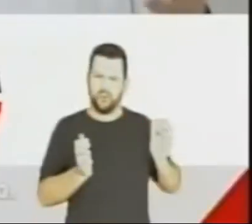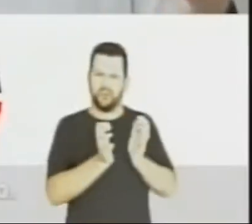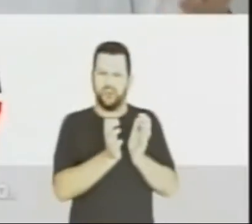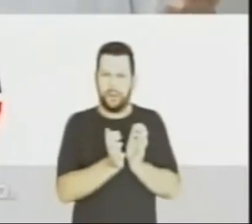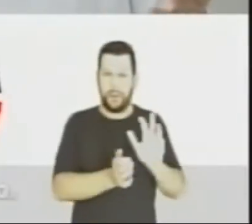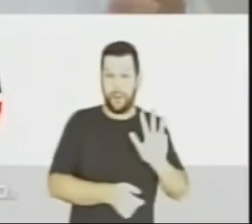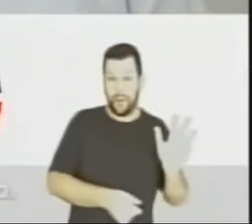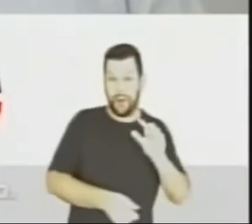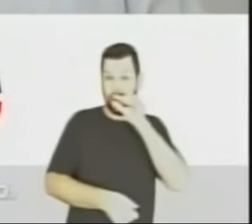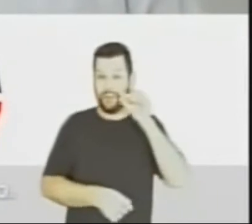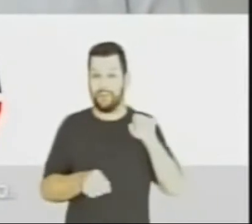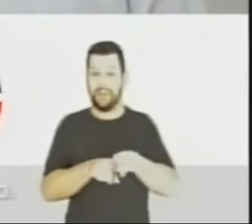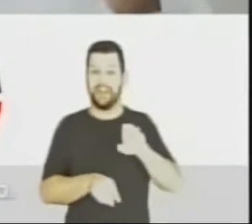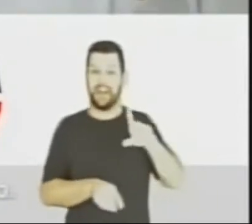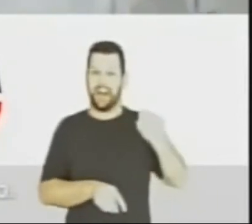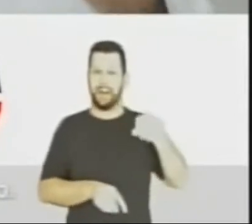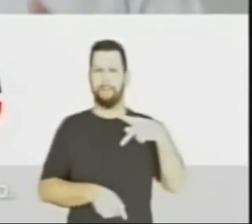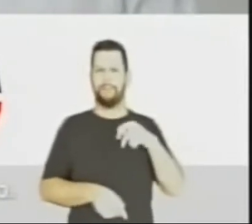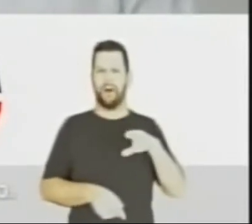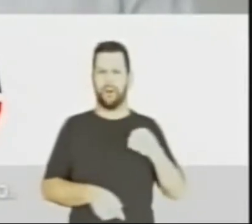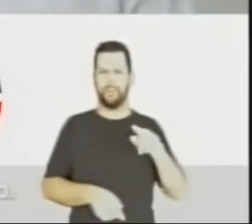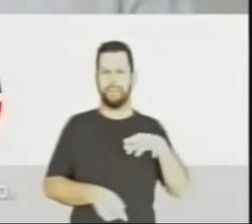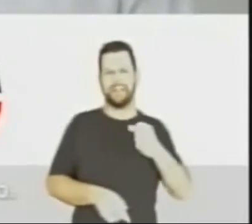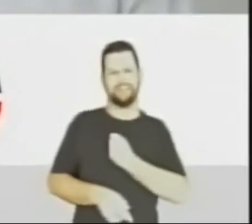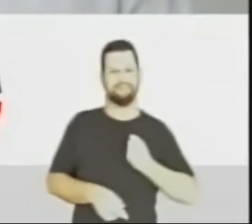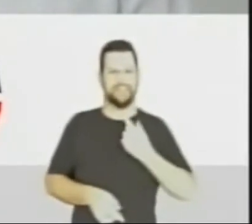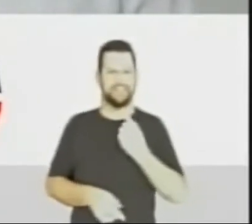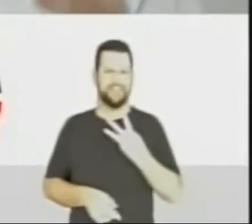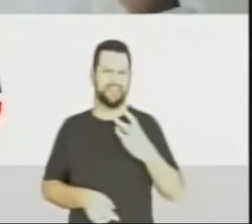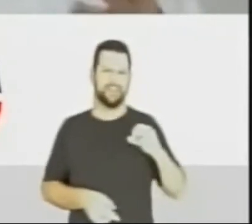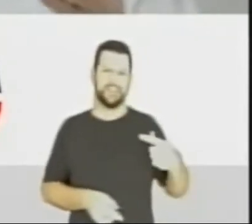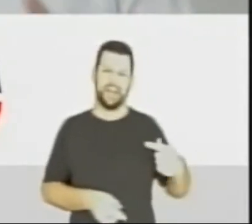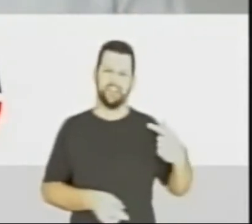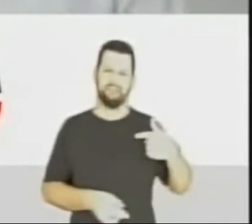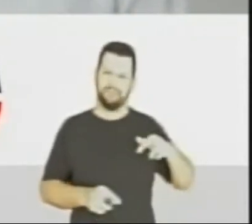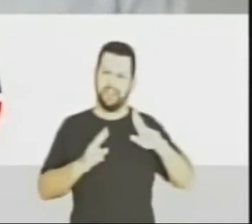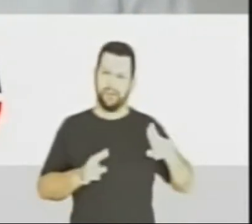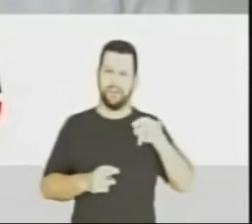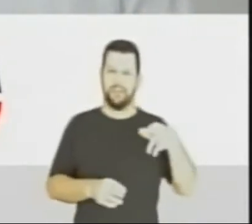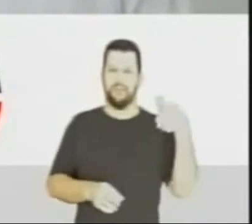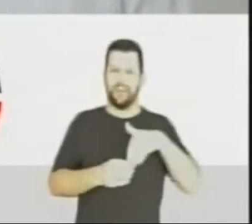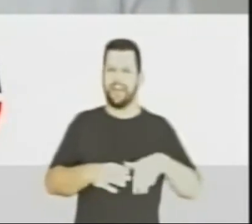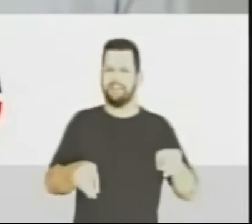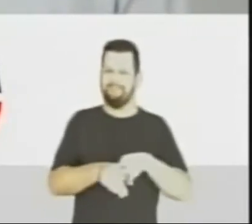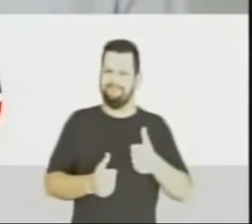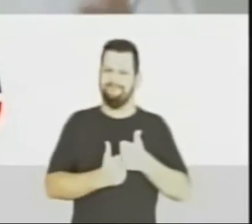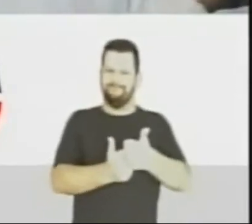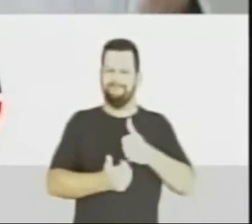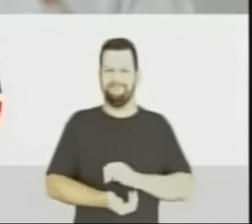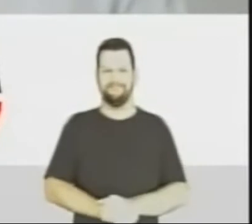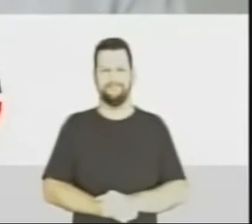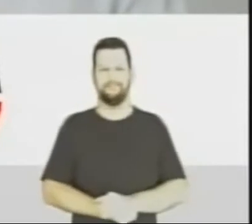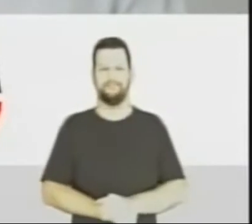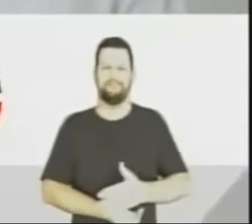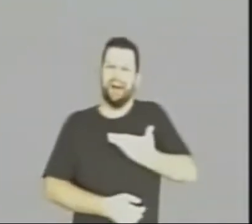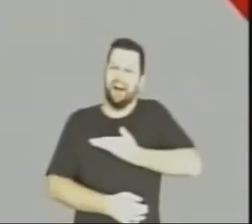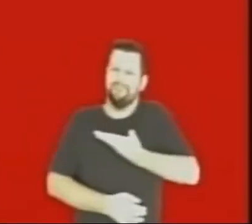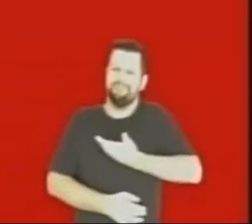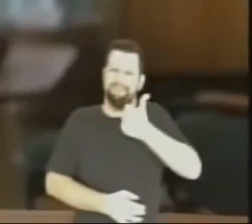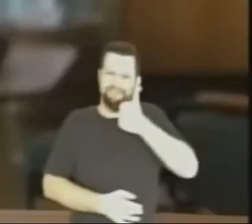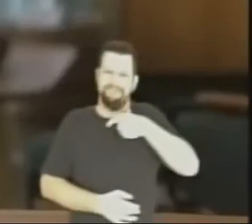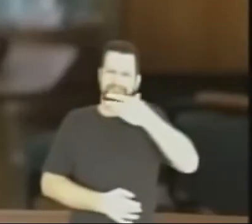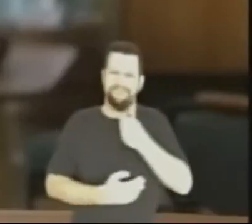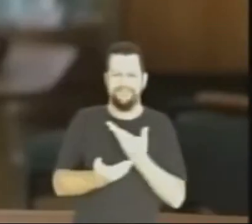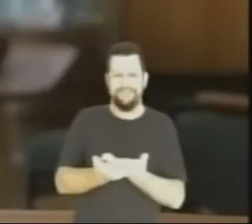Sou do time do Lula, do Olívio e do Edgar Preto. Paulo Pimenta, 13,07. Conto com o teu voto e com o teu apoio.